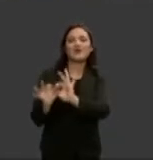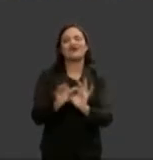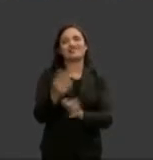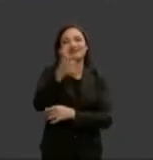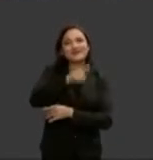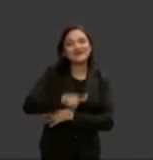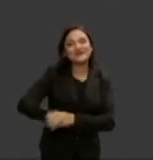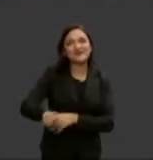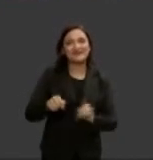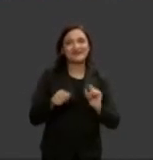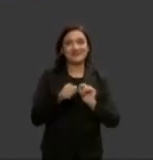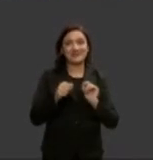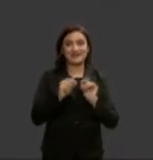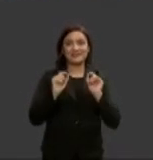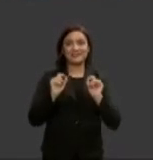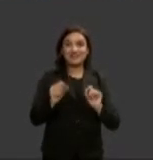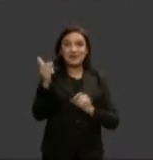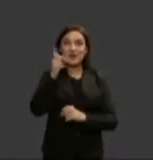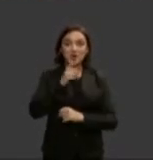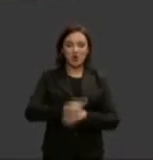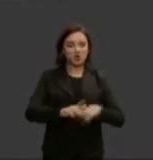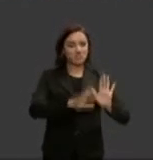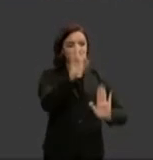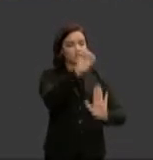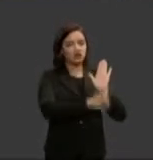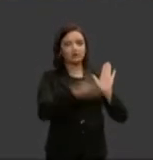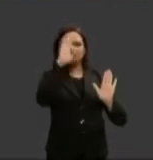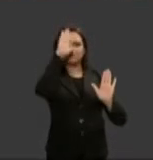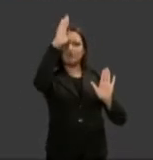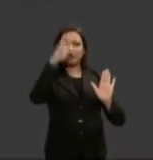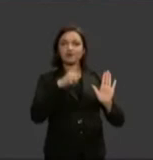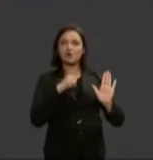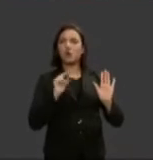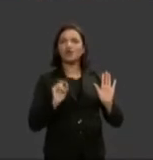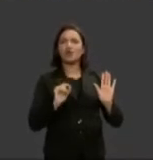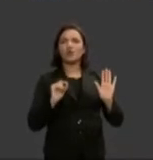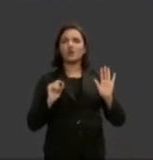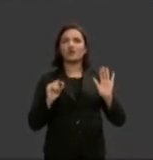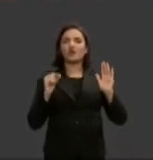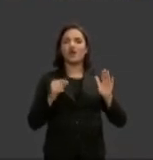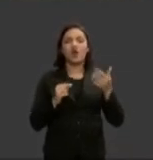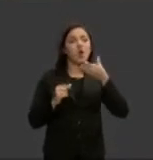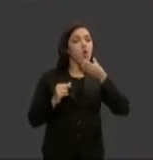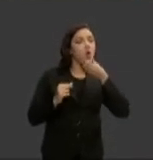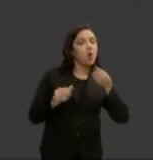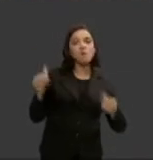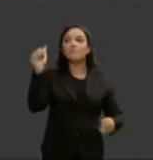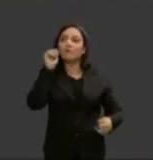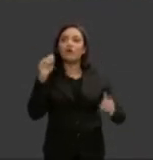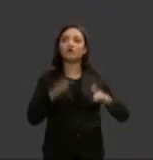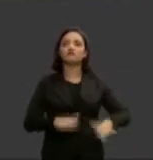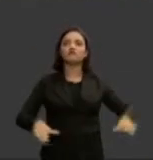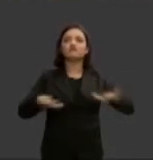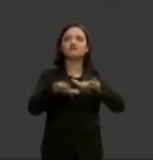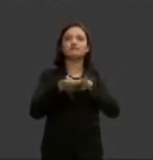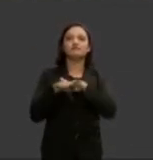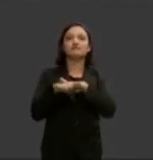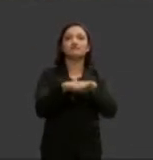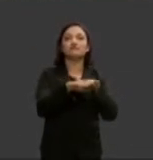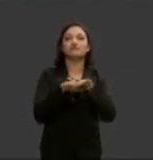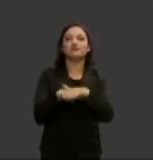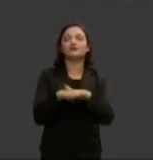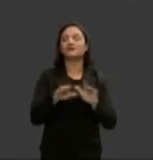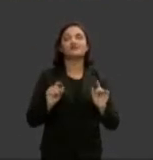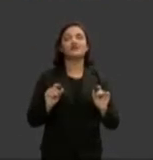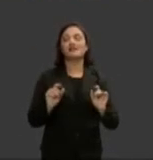para fazer valer o direito fundamental a igualdade entre homens e mulheres que nada mais